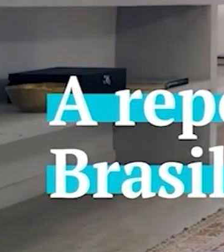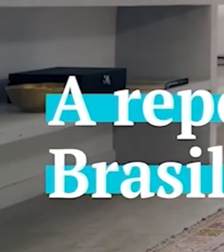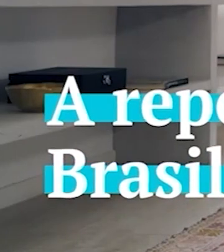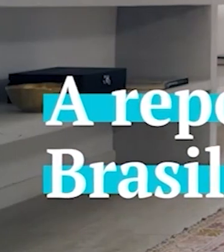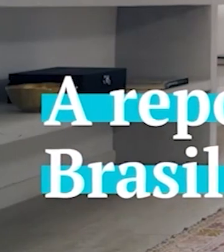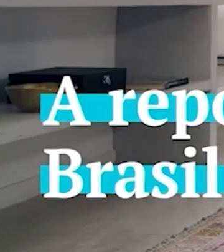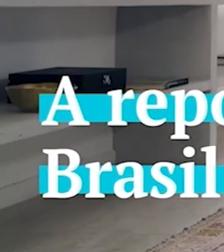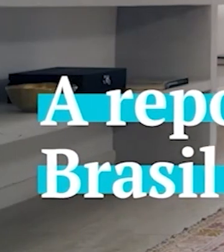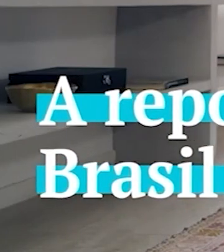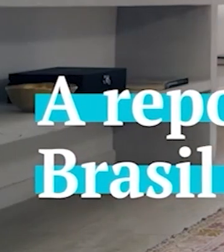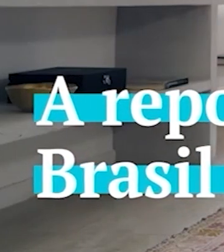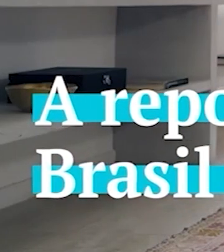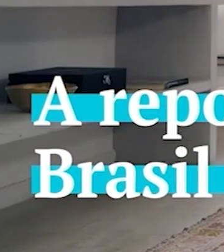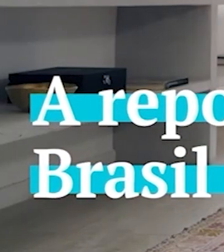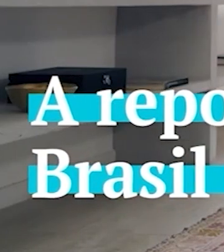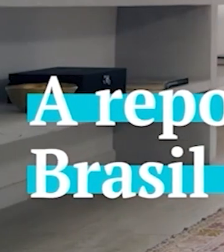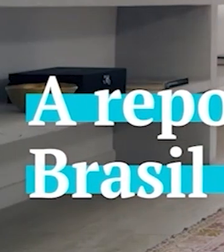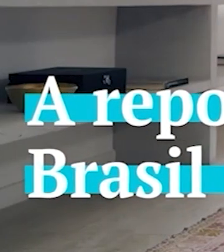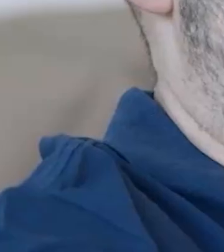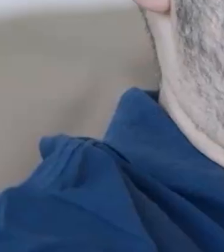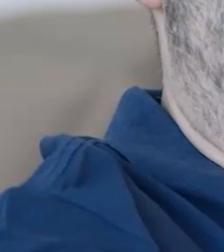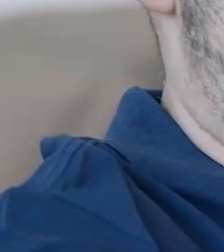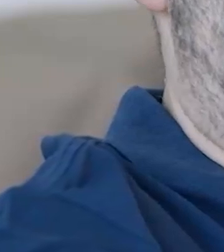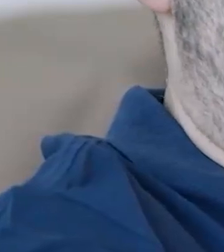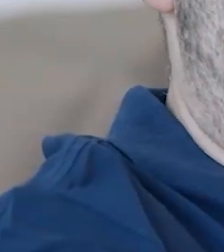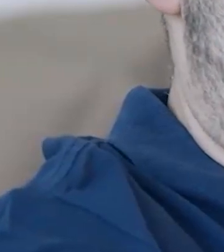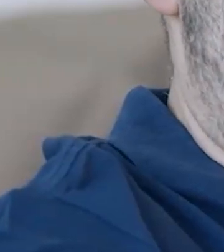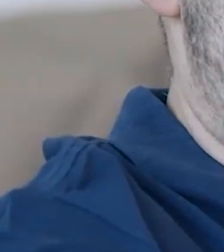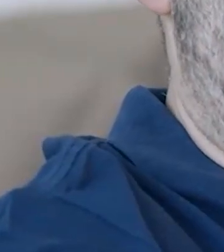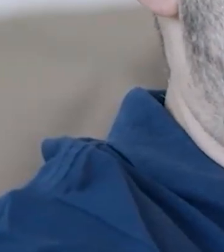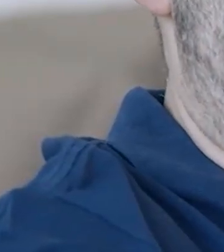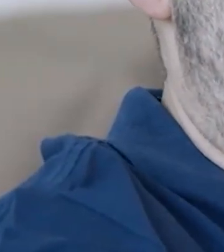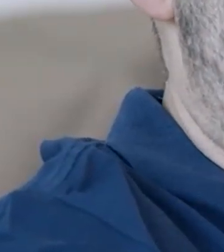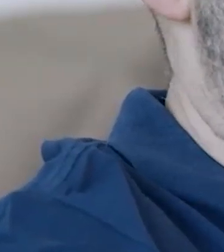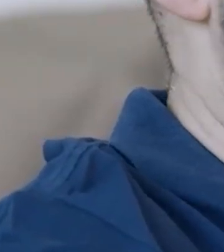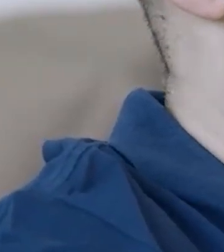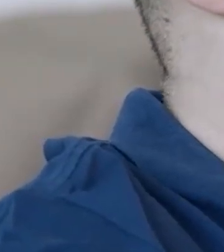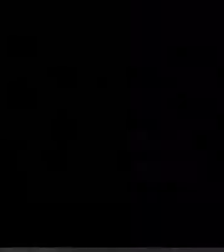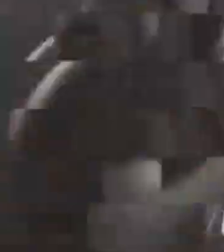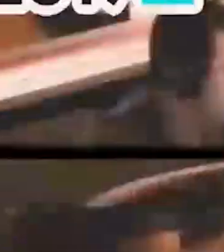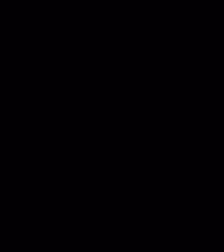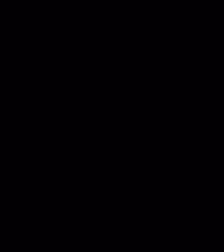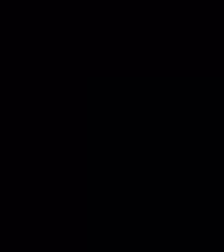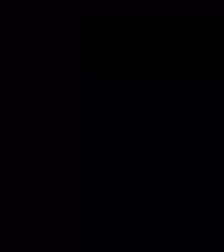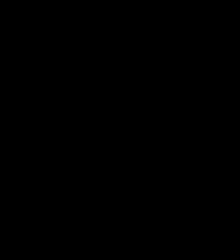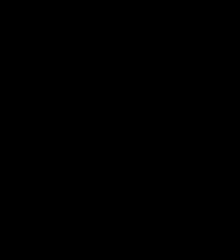revista, nós teríamos uma multa pesadíssima por dia. É um negócio que nos quebraria.